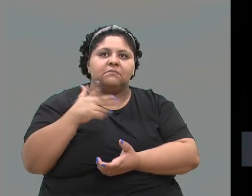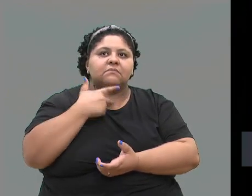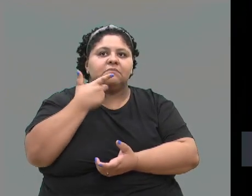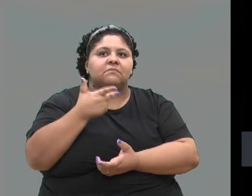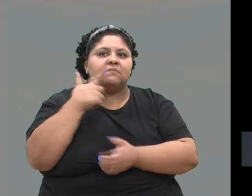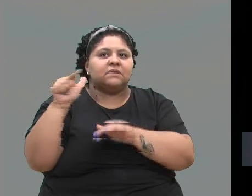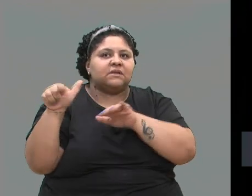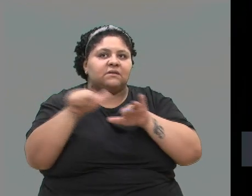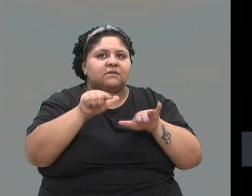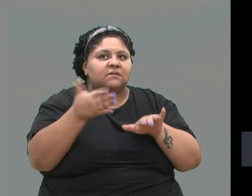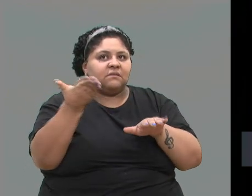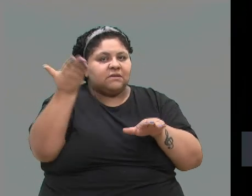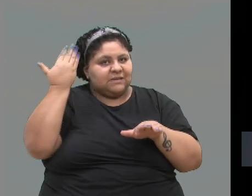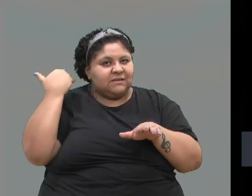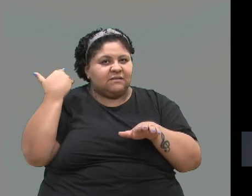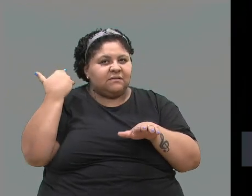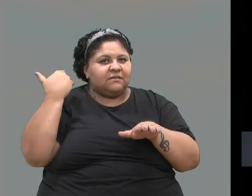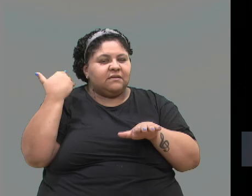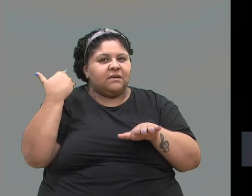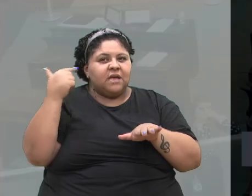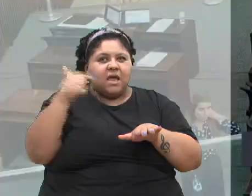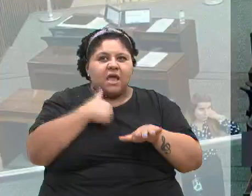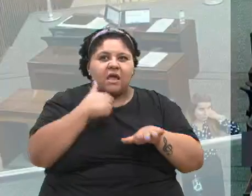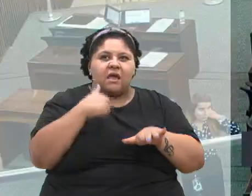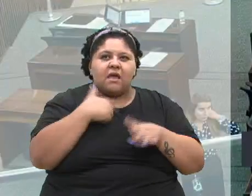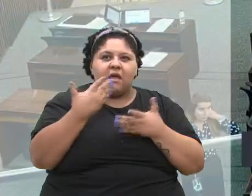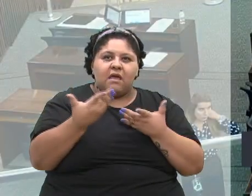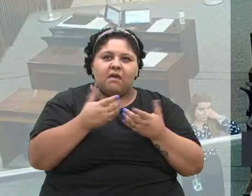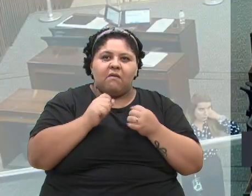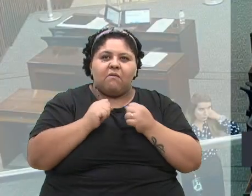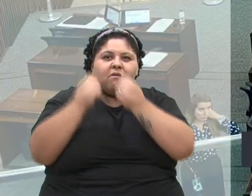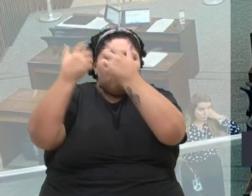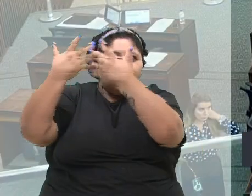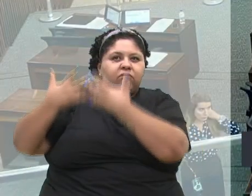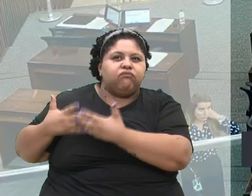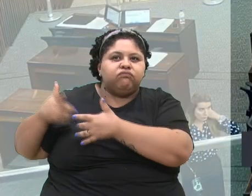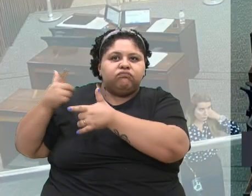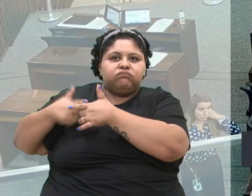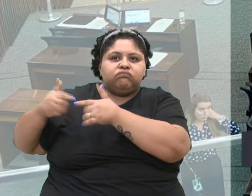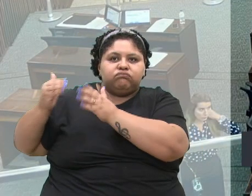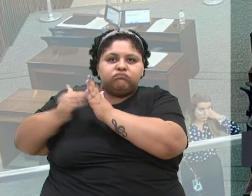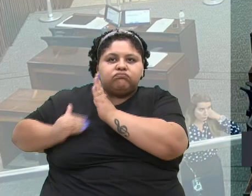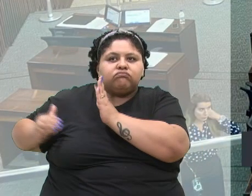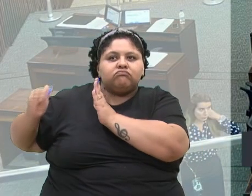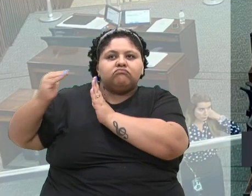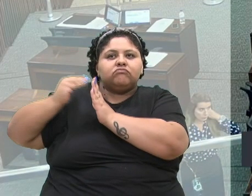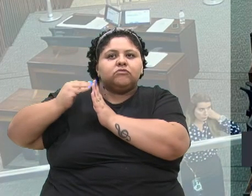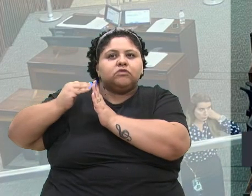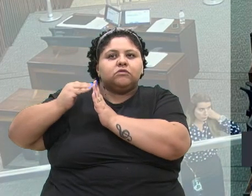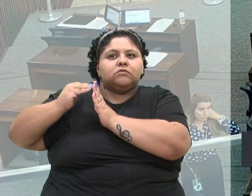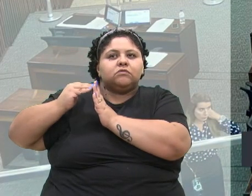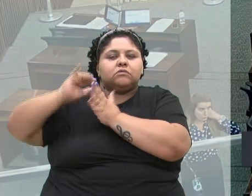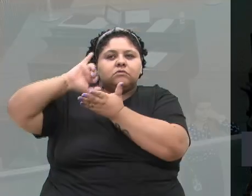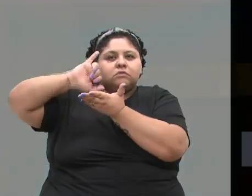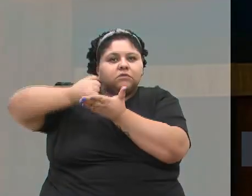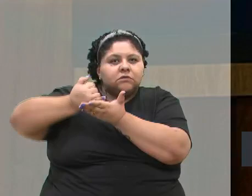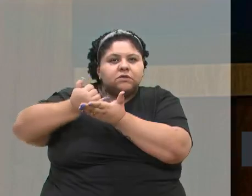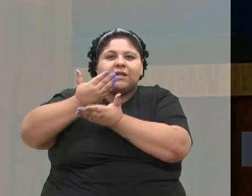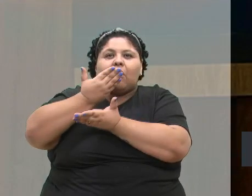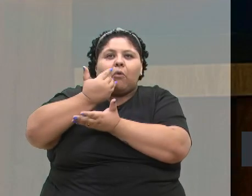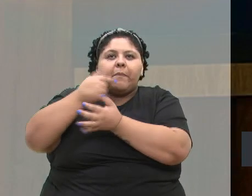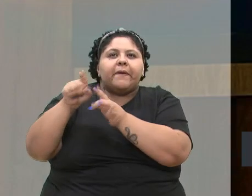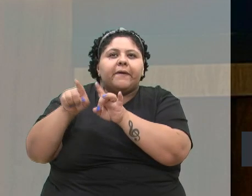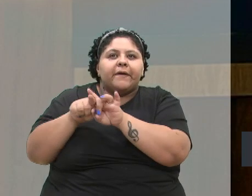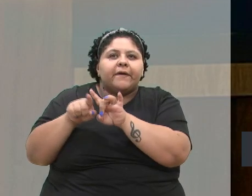da semana passada, do grande expediente, onde eu expliquei a situação dos aumentos de imposto de CMS sobre os hortifruti-grangeiros